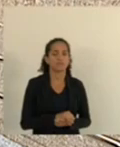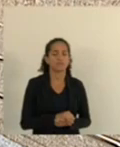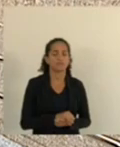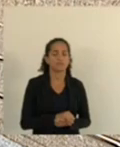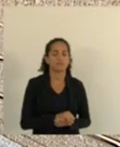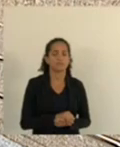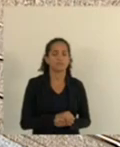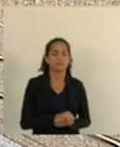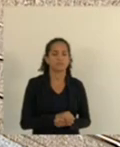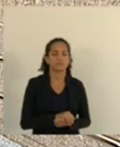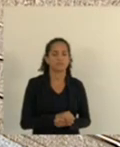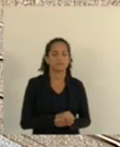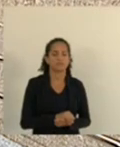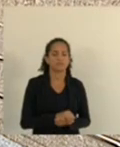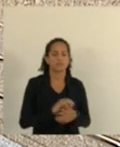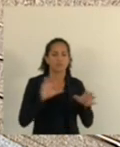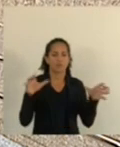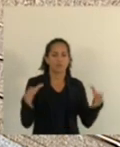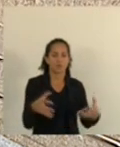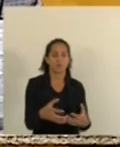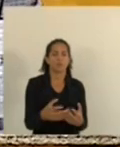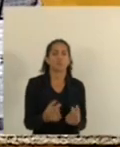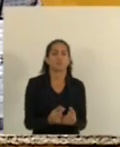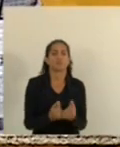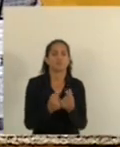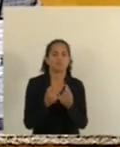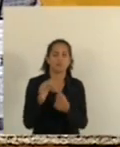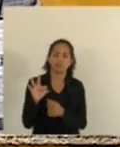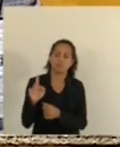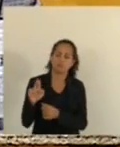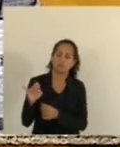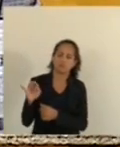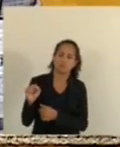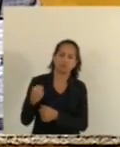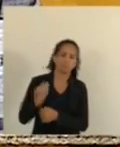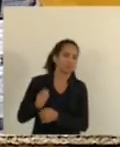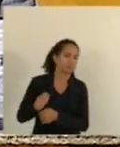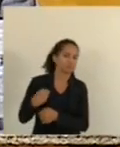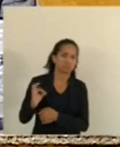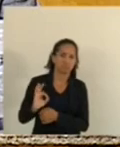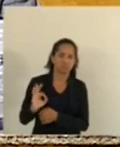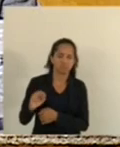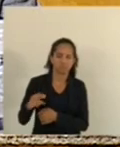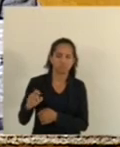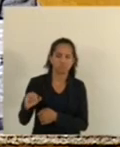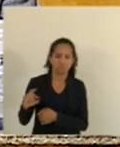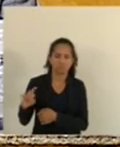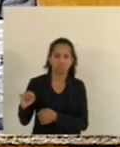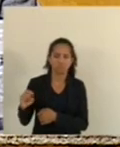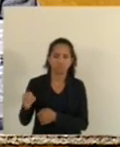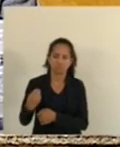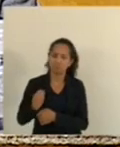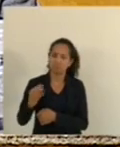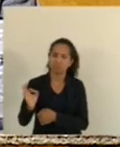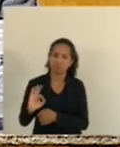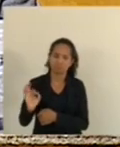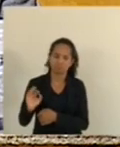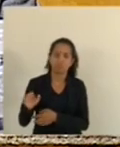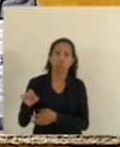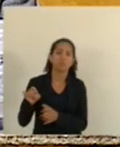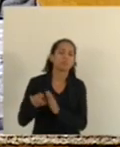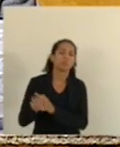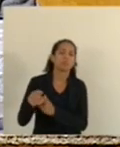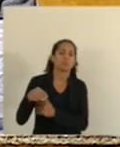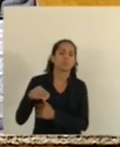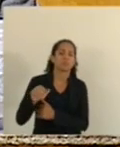Na comissão de Finanças Freitas Está ausente Deputado Marcelo Santos Também Eu pergunto Ao deputado Marcos Madureira